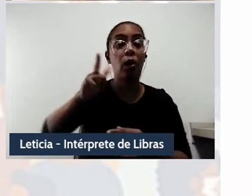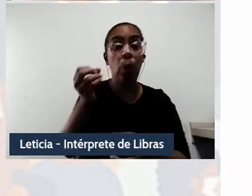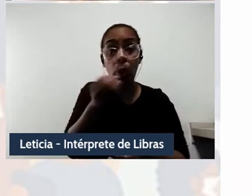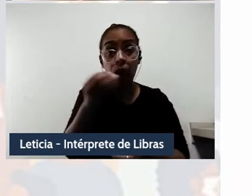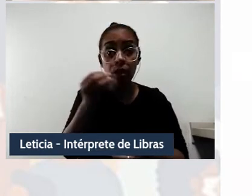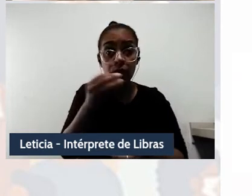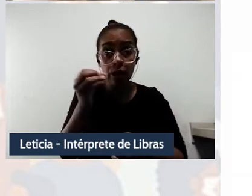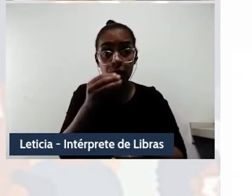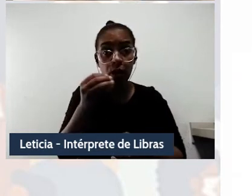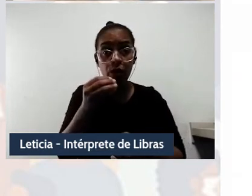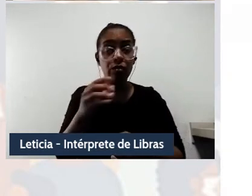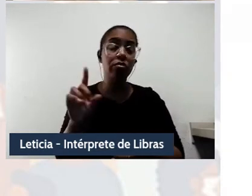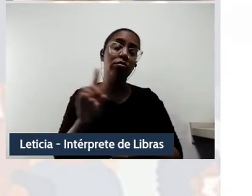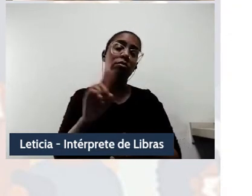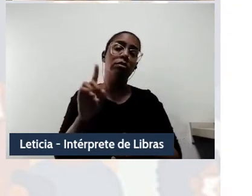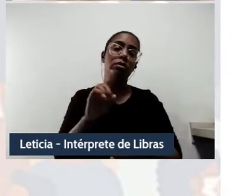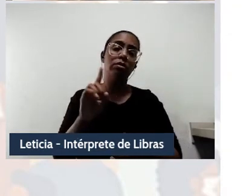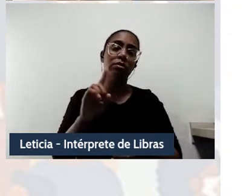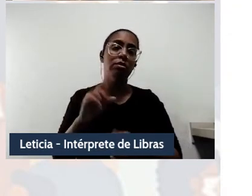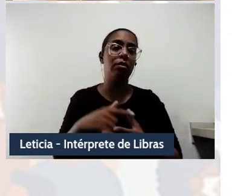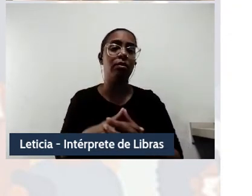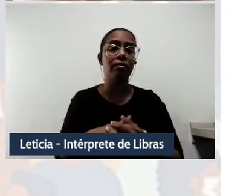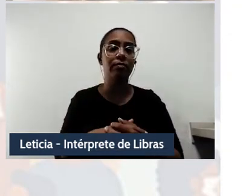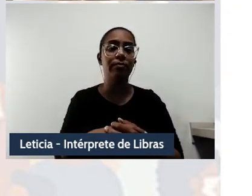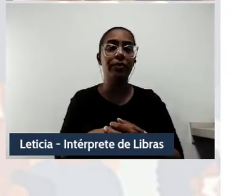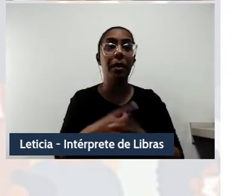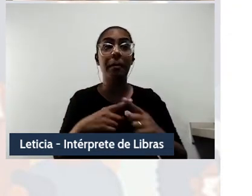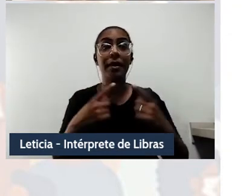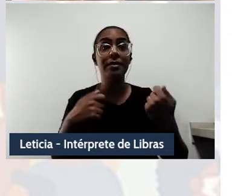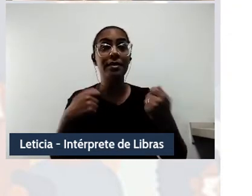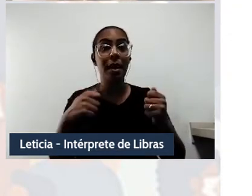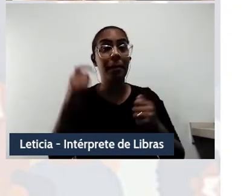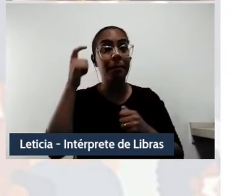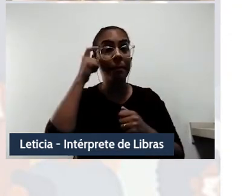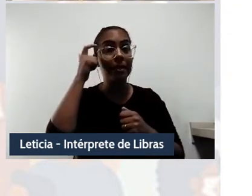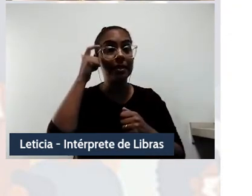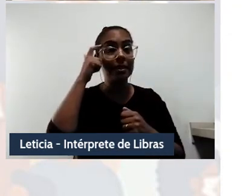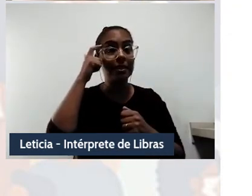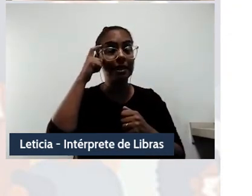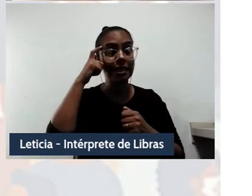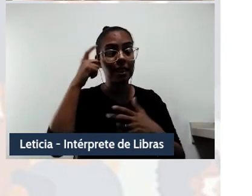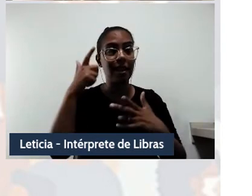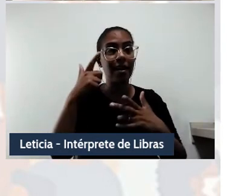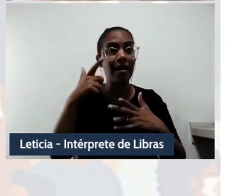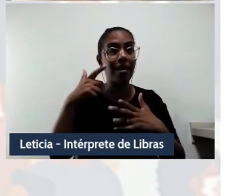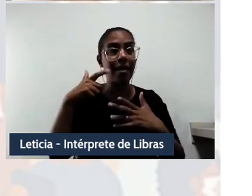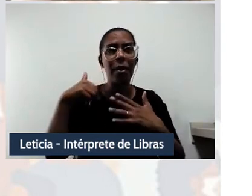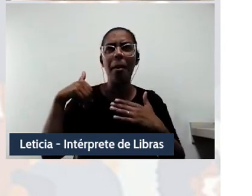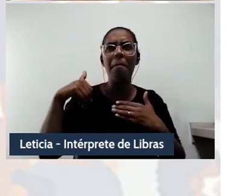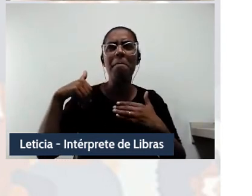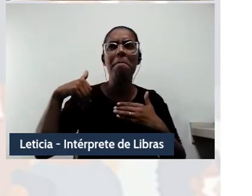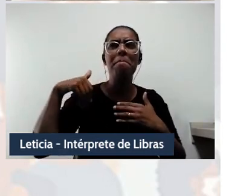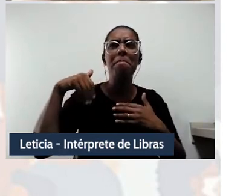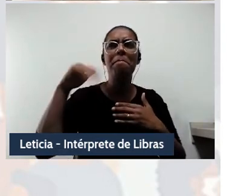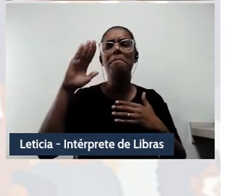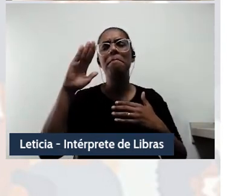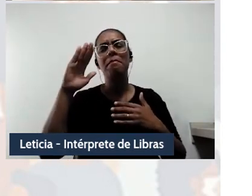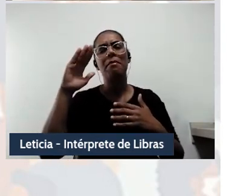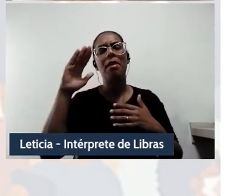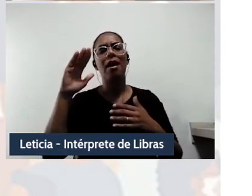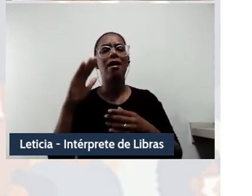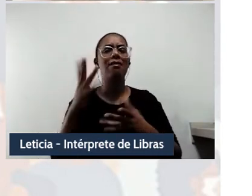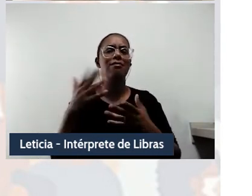aponta que devemos ir para além dos Estados-nação, porém, isso já é algo há muito concebido e realizados por grupos